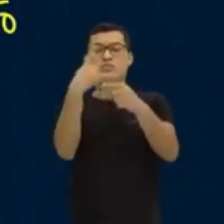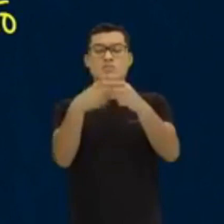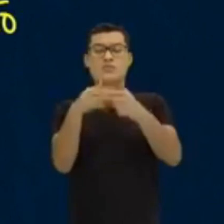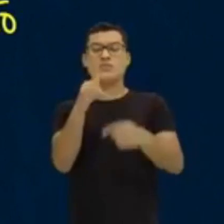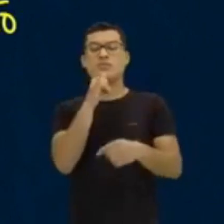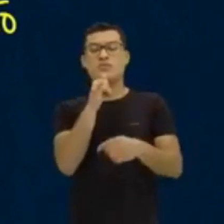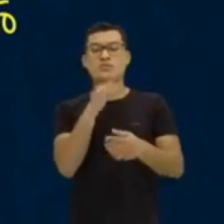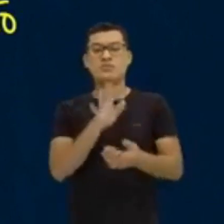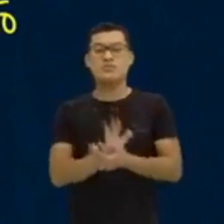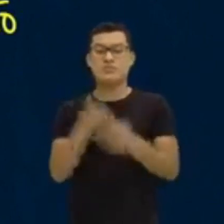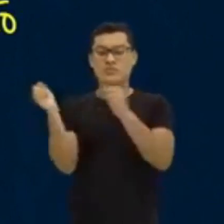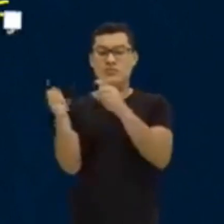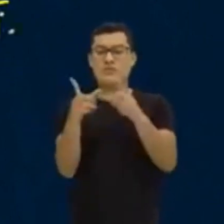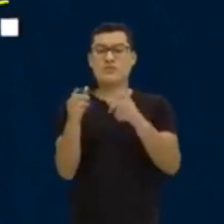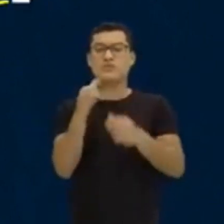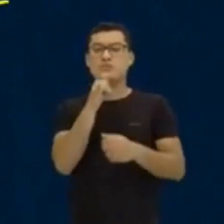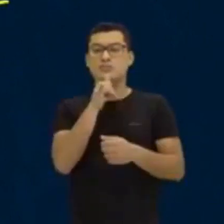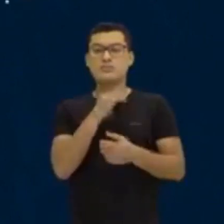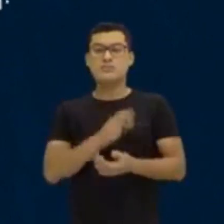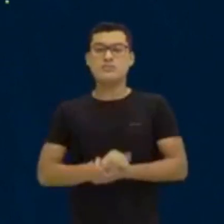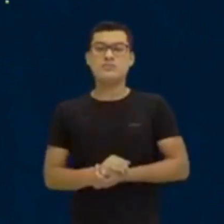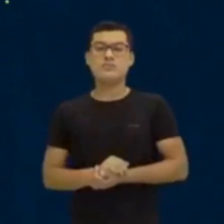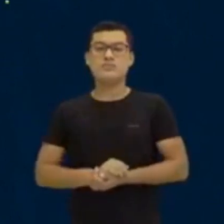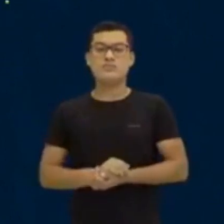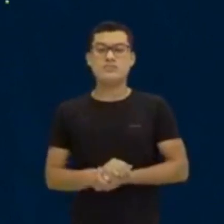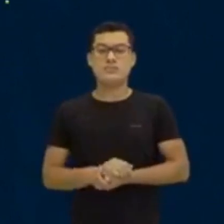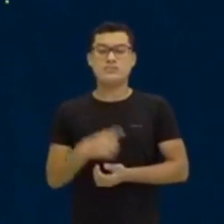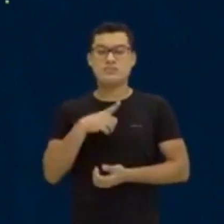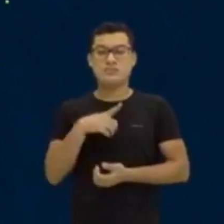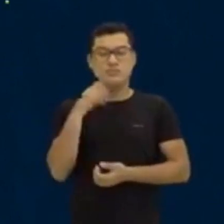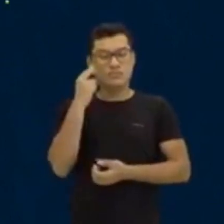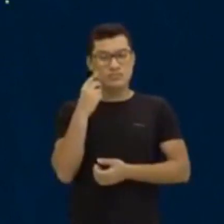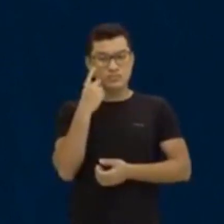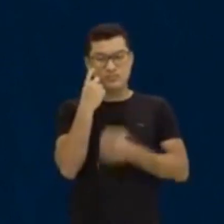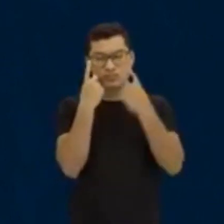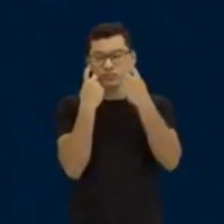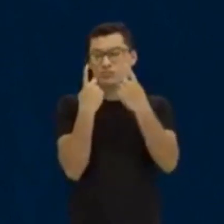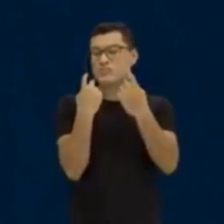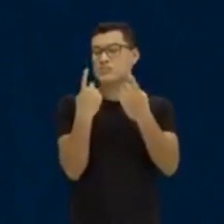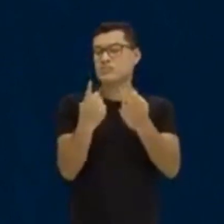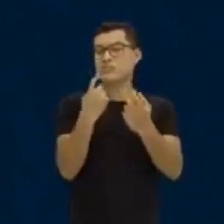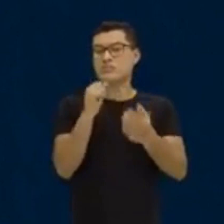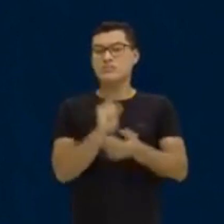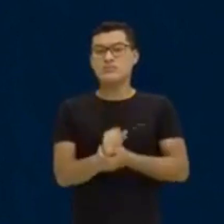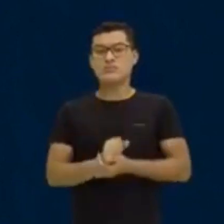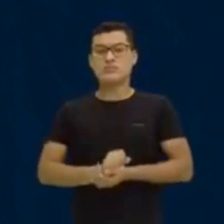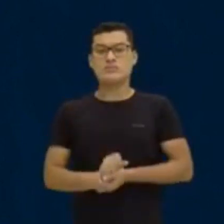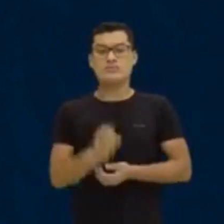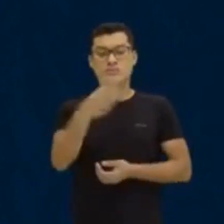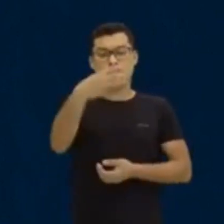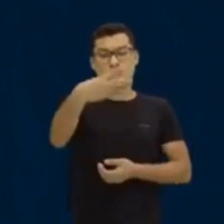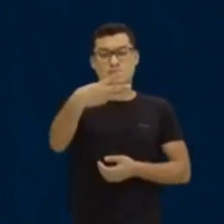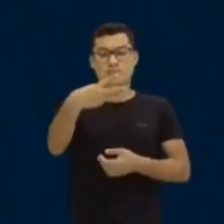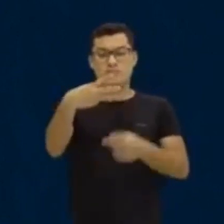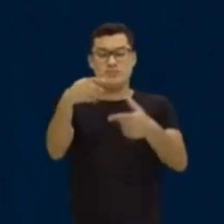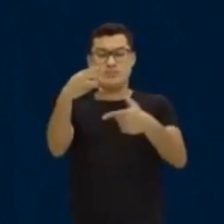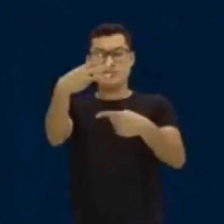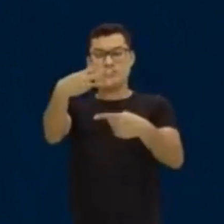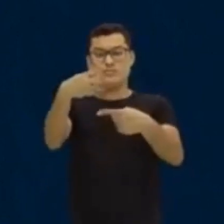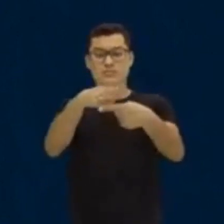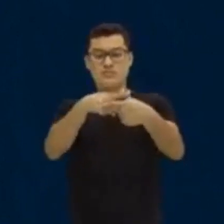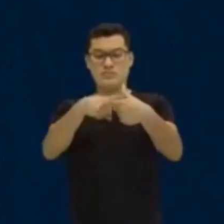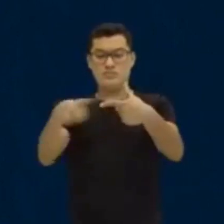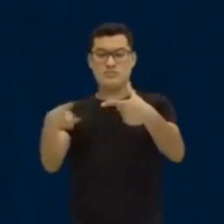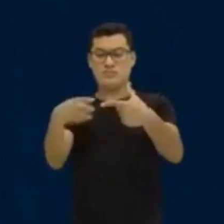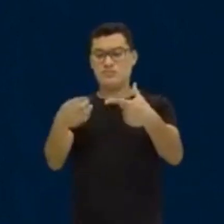pro 1 terço, tá certo? Porque o 1 terço vai ter uma situação interessante que a gente vai já comentar. 3 sextos é uma fração que dá pra simplificar.